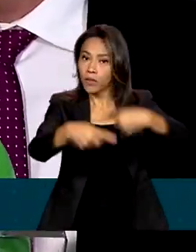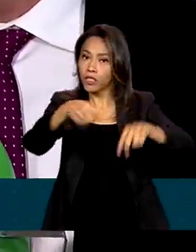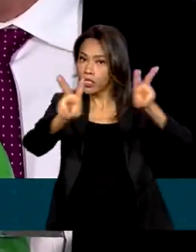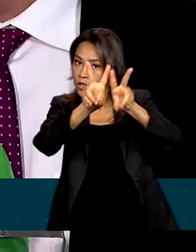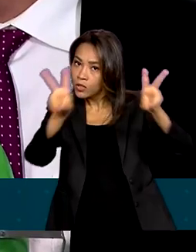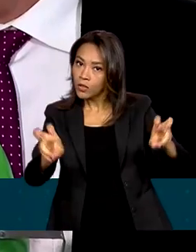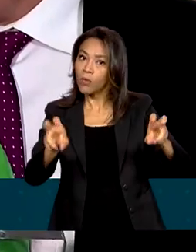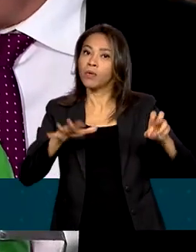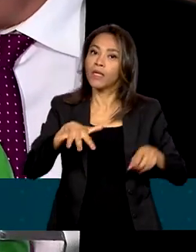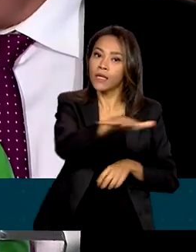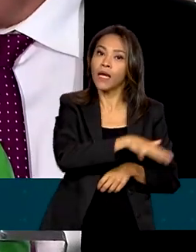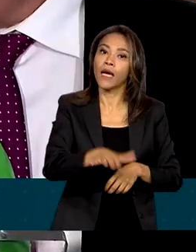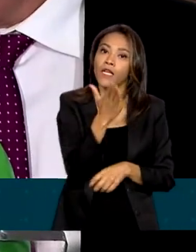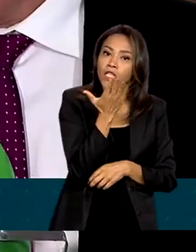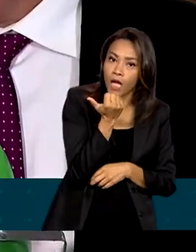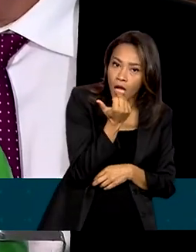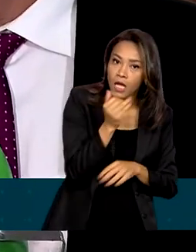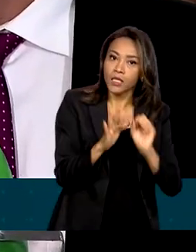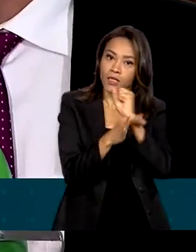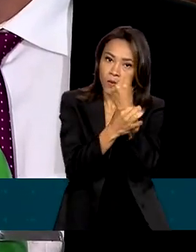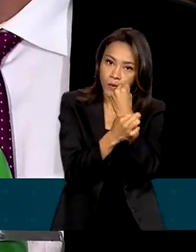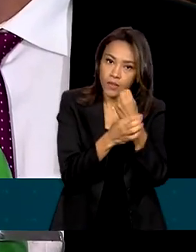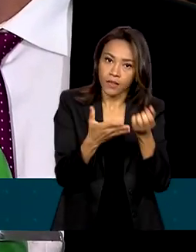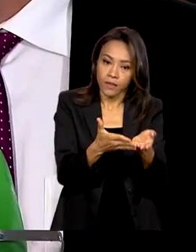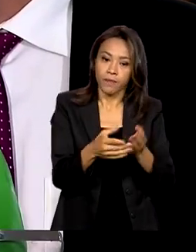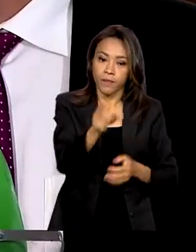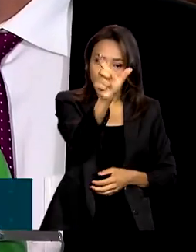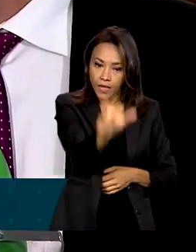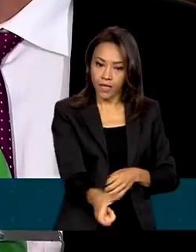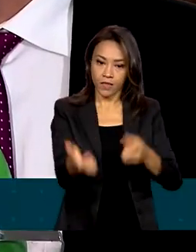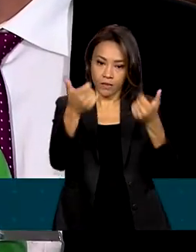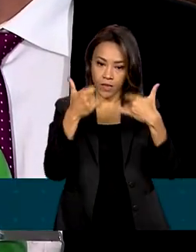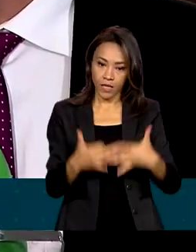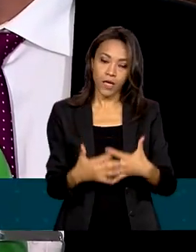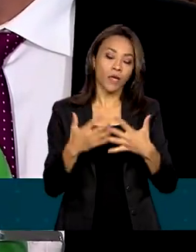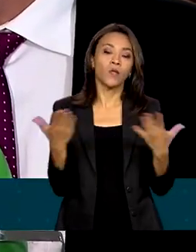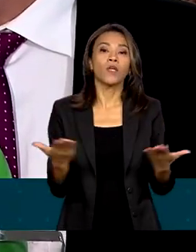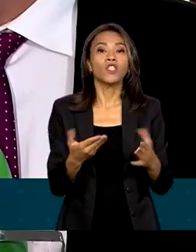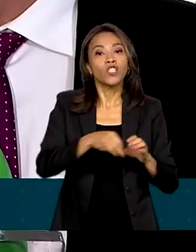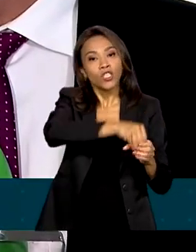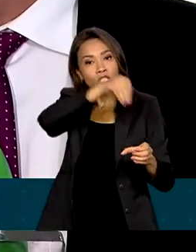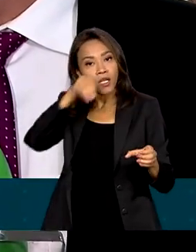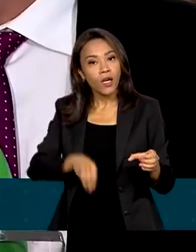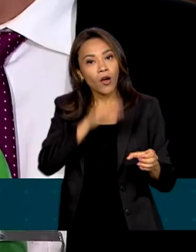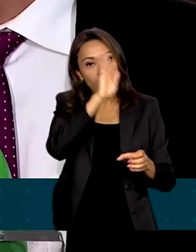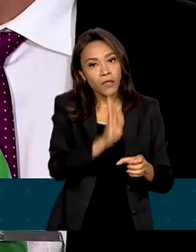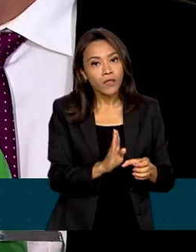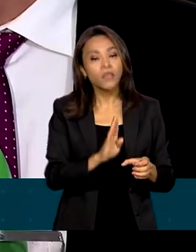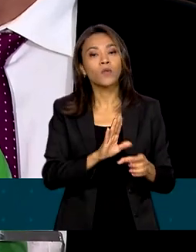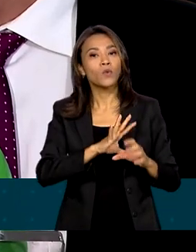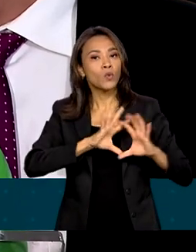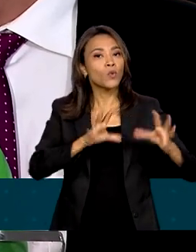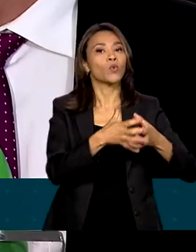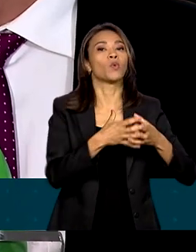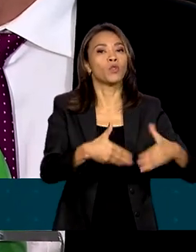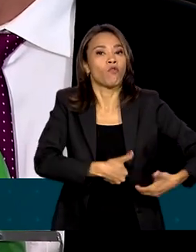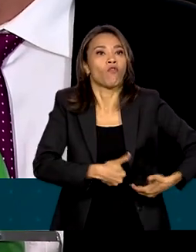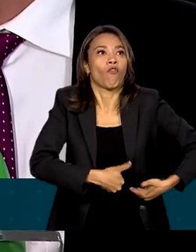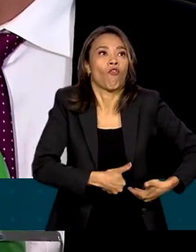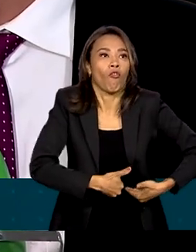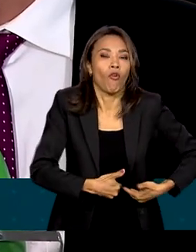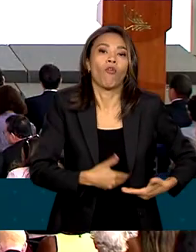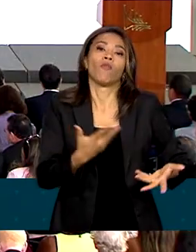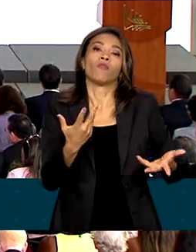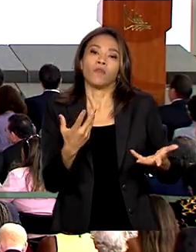alimentar e nutricional. E a tarefa é essa, tirar de volta o Brasil do mapa da fome e tirar de volta o Brasil do mapa da